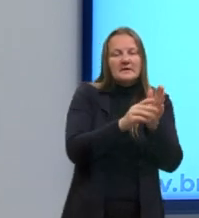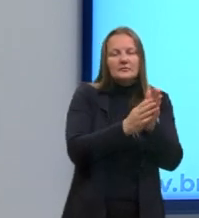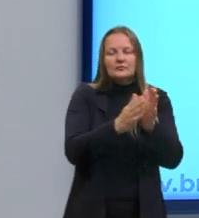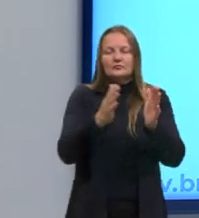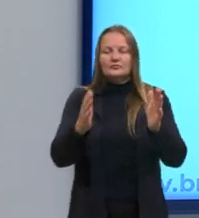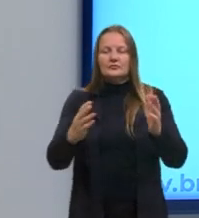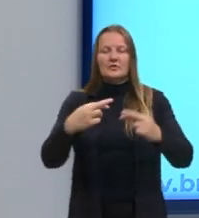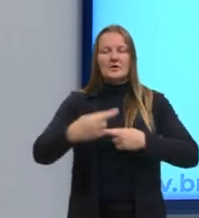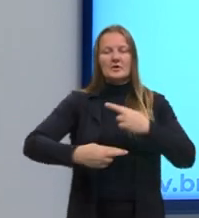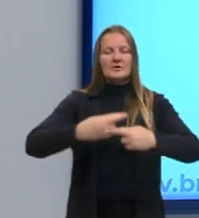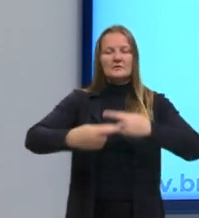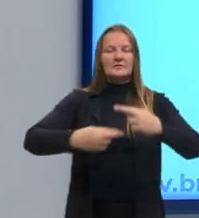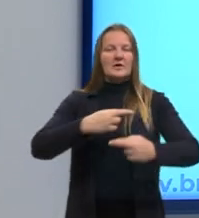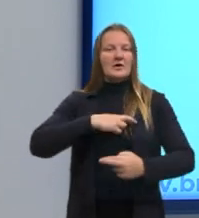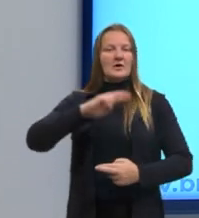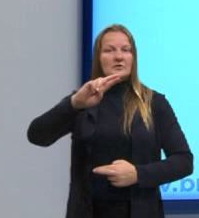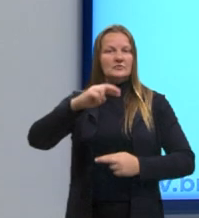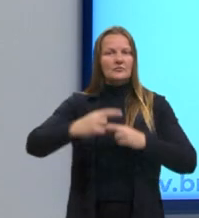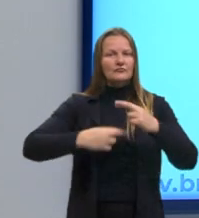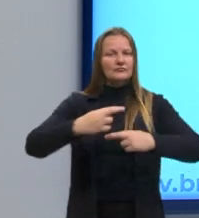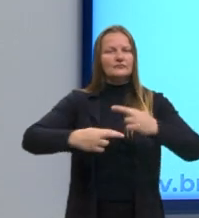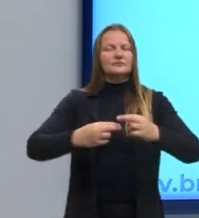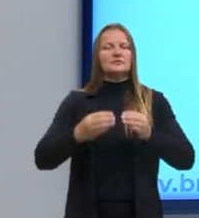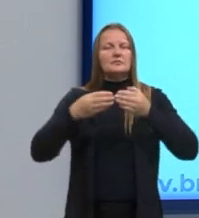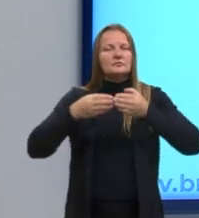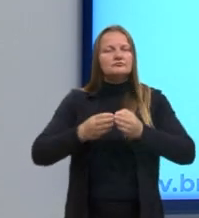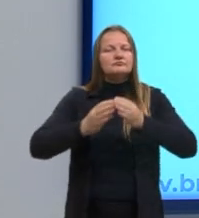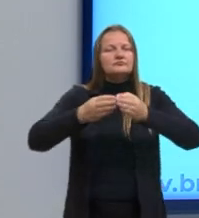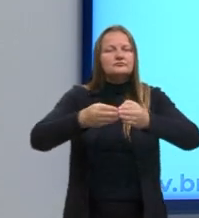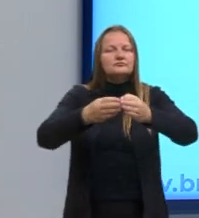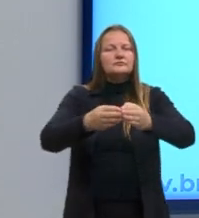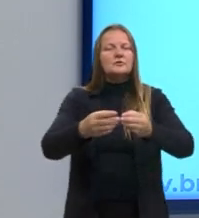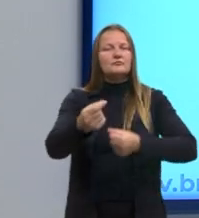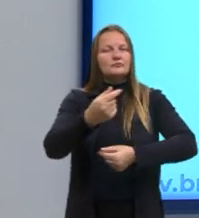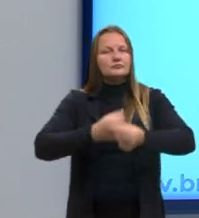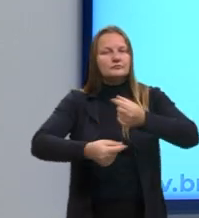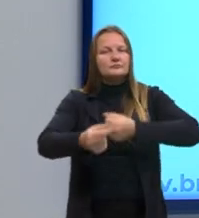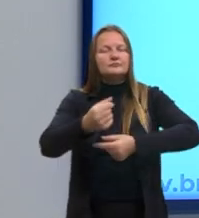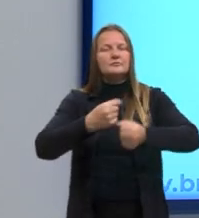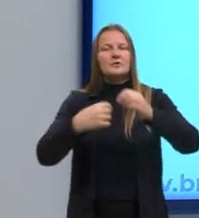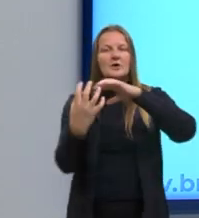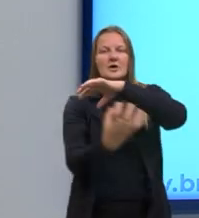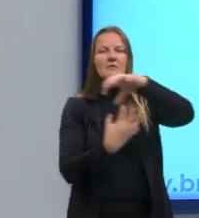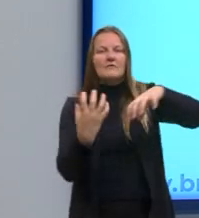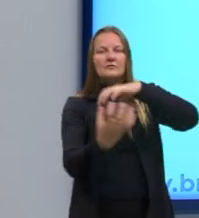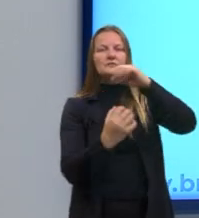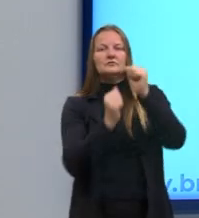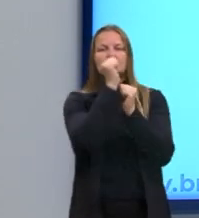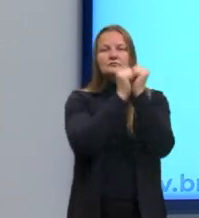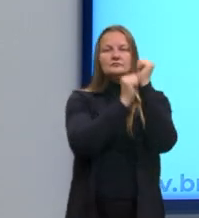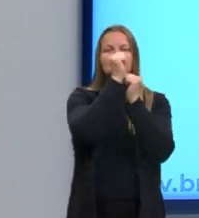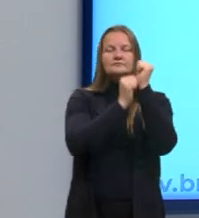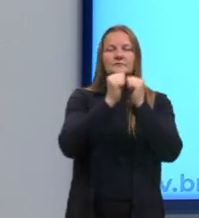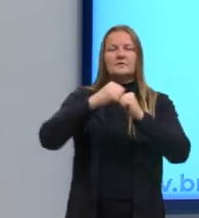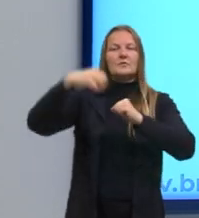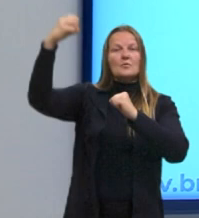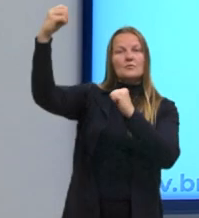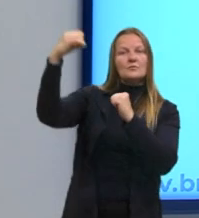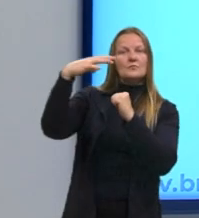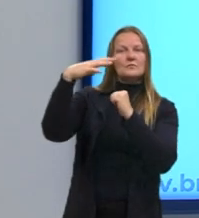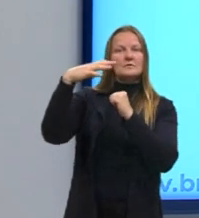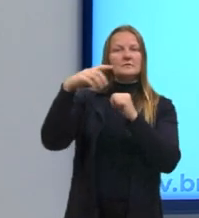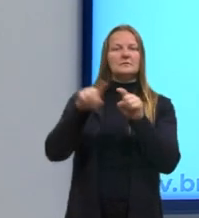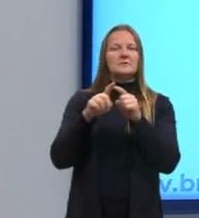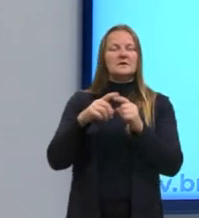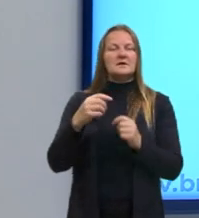Renascimento, a Reforma Religiosa, as grandes navegações, o mercantilismo, a Revolução Industrial, o Iluminismo, a Idade